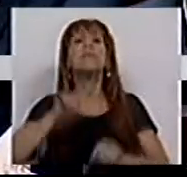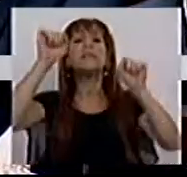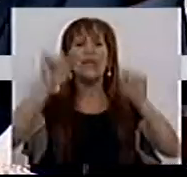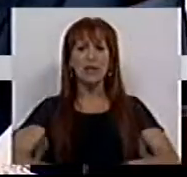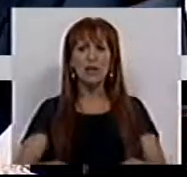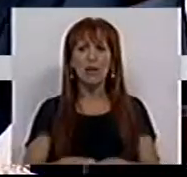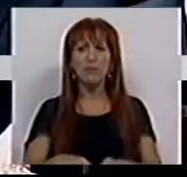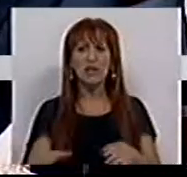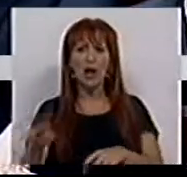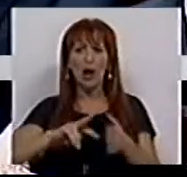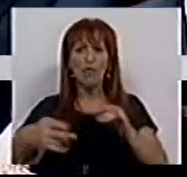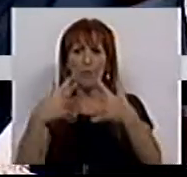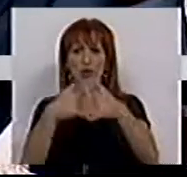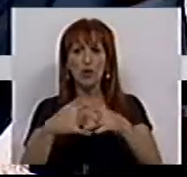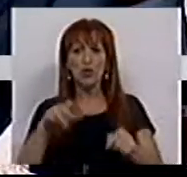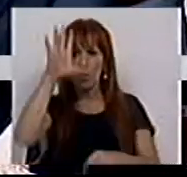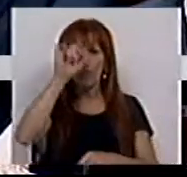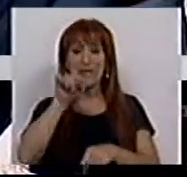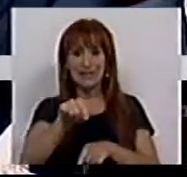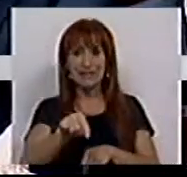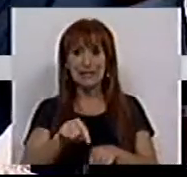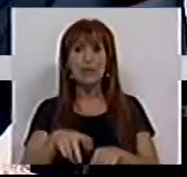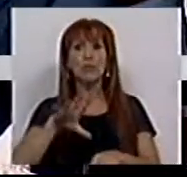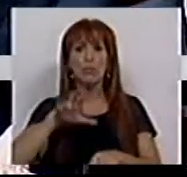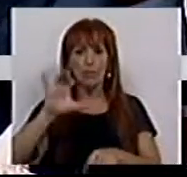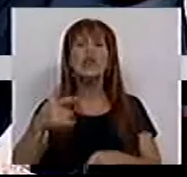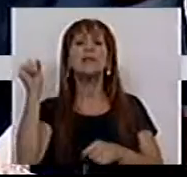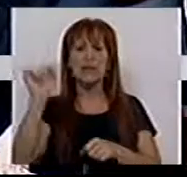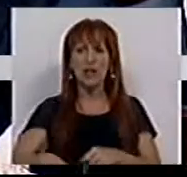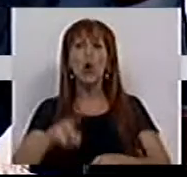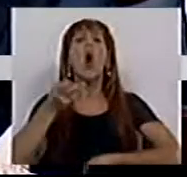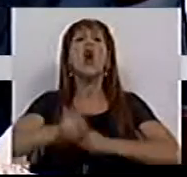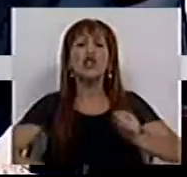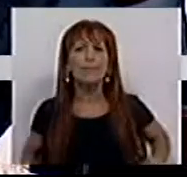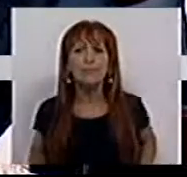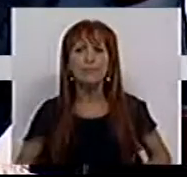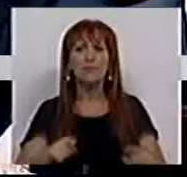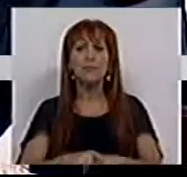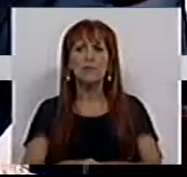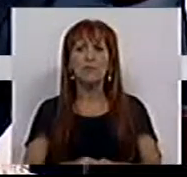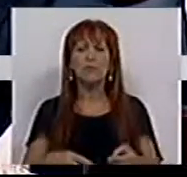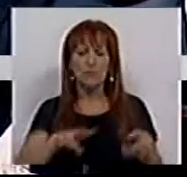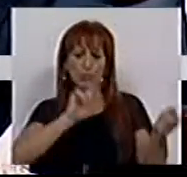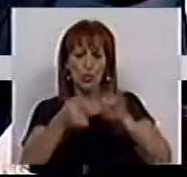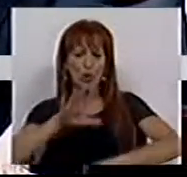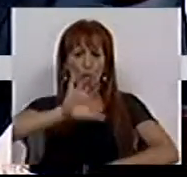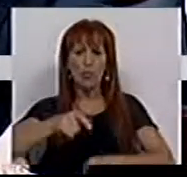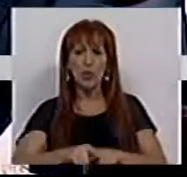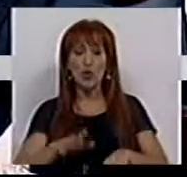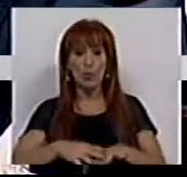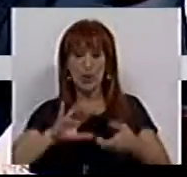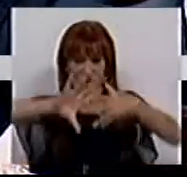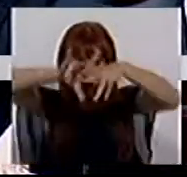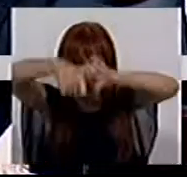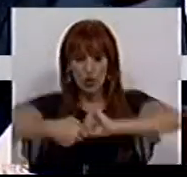sim. Há reformas estruturais deste Governo no país, sim. Quais são elas? É a reconfiguração do país pela